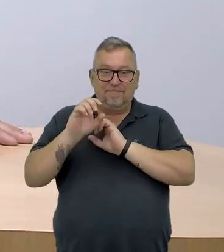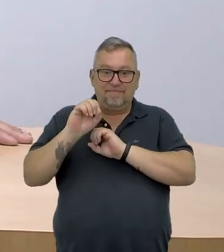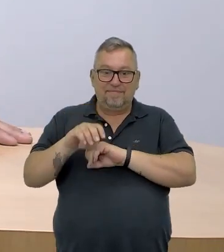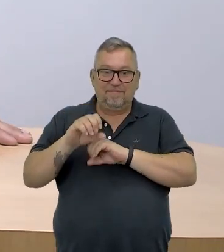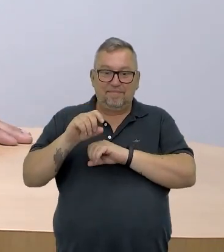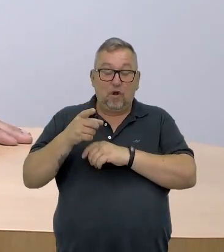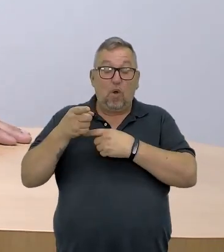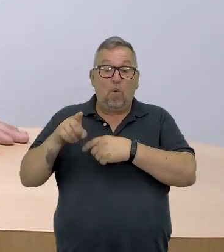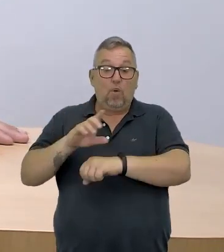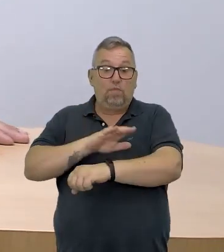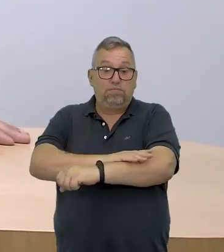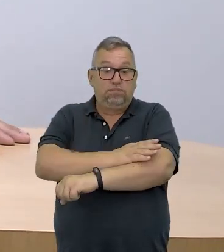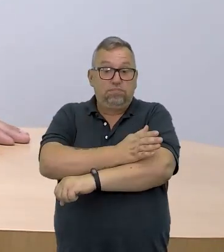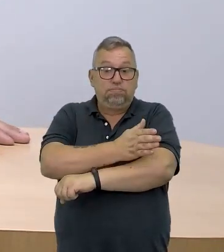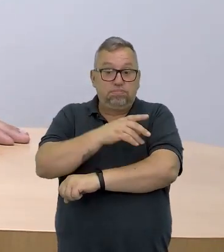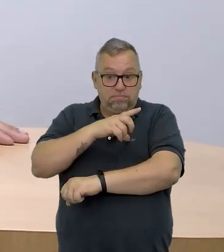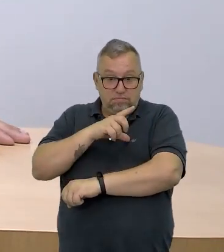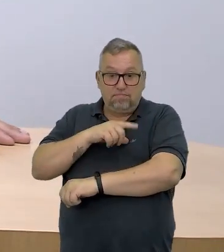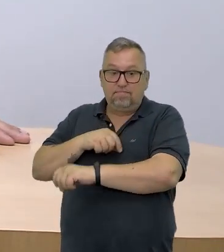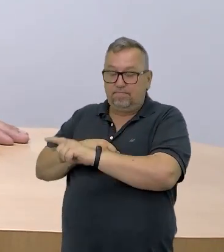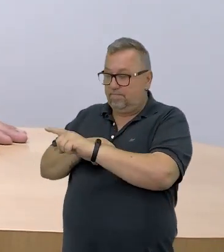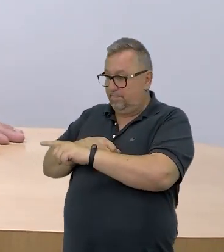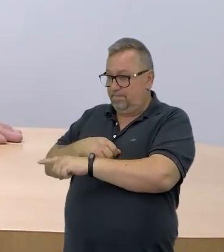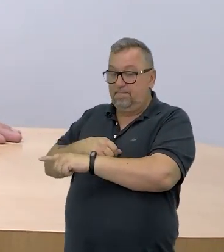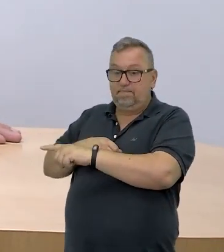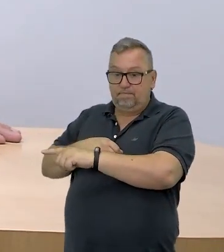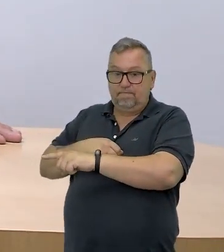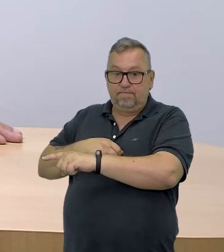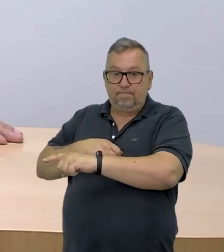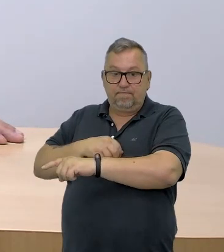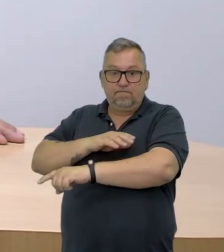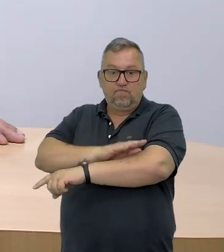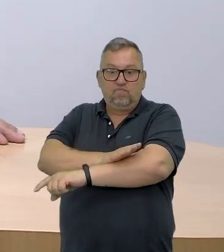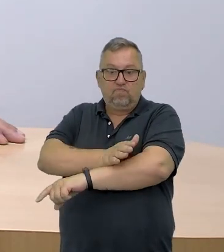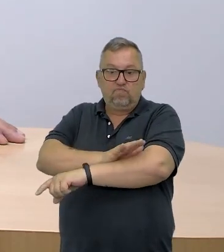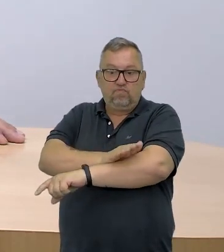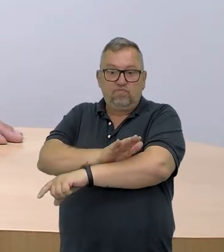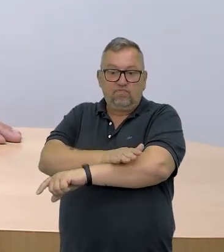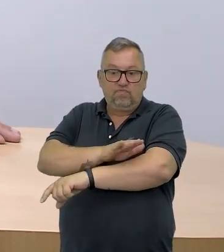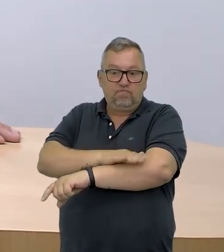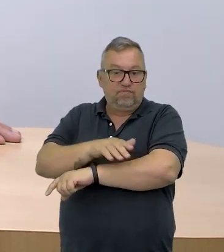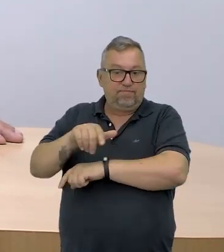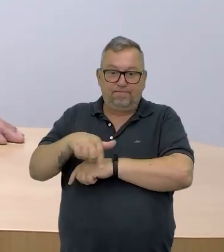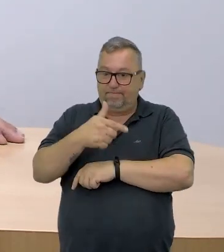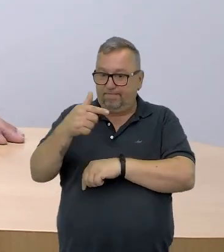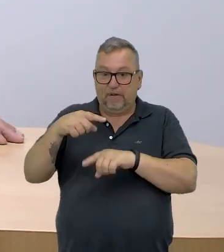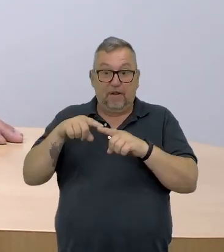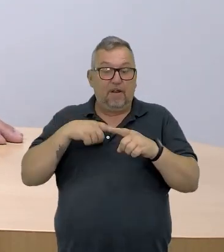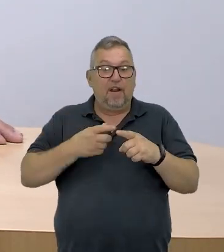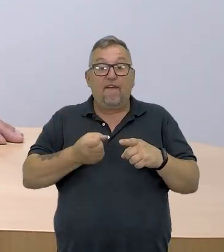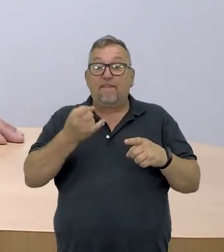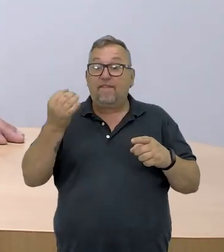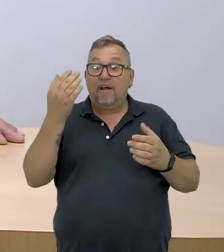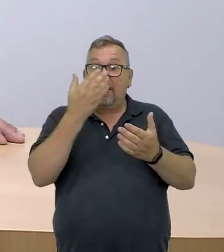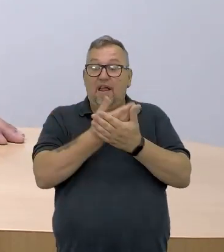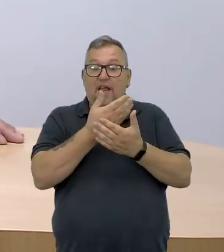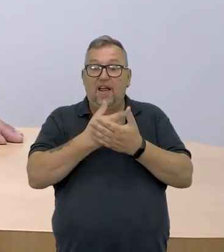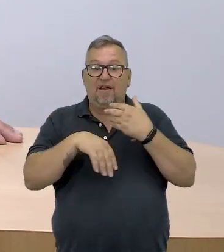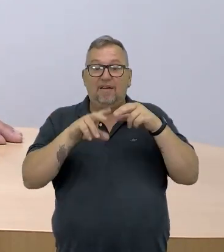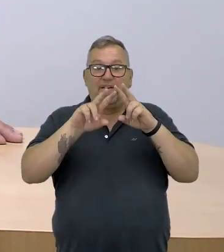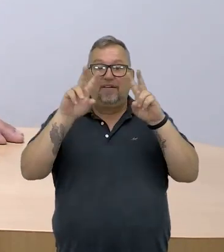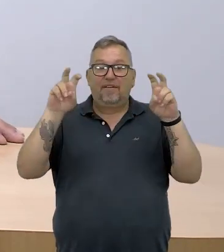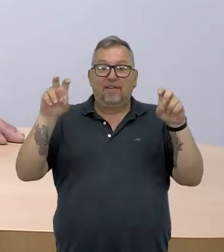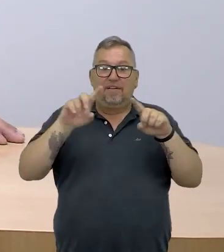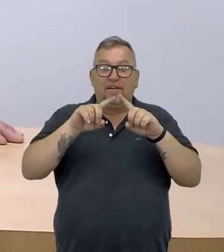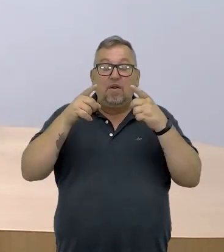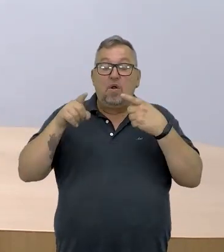antirracista. E nós temos aqui no CMSP uma leva bem grande de aulas com essa temática